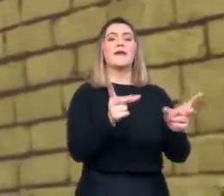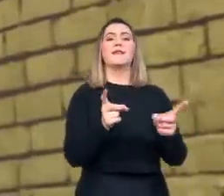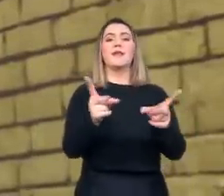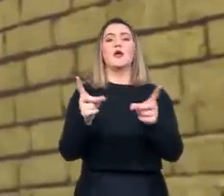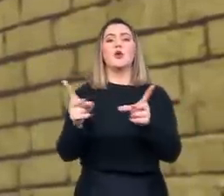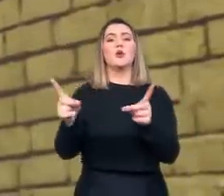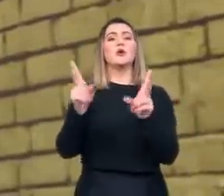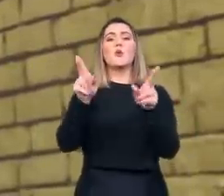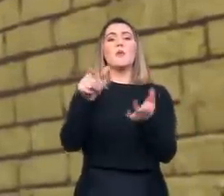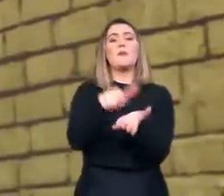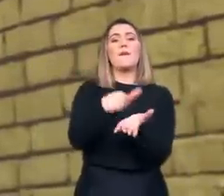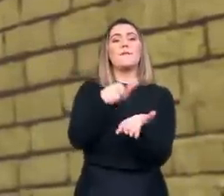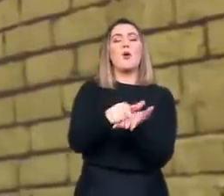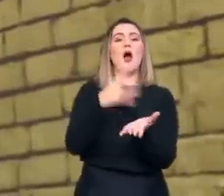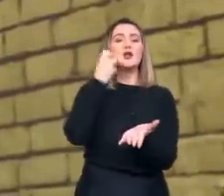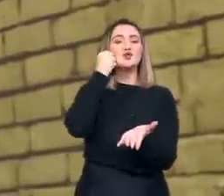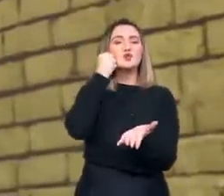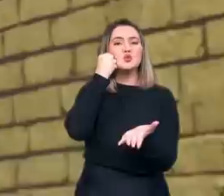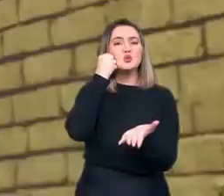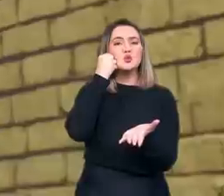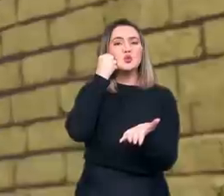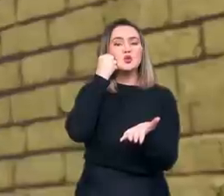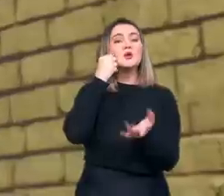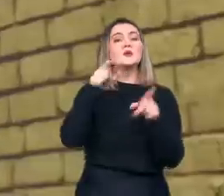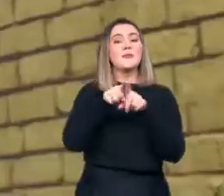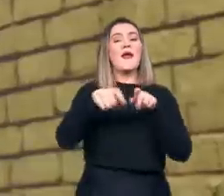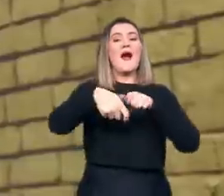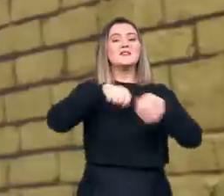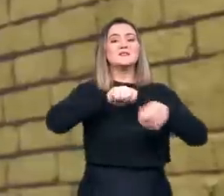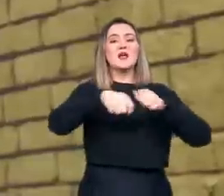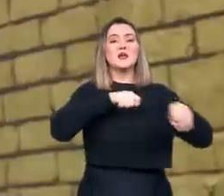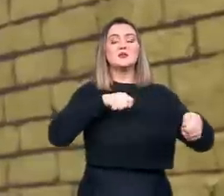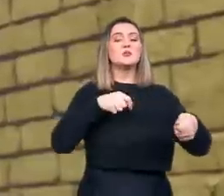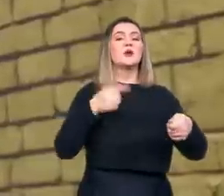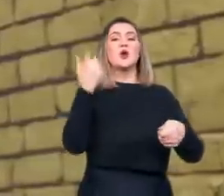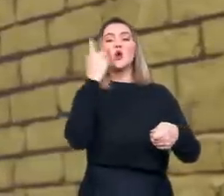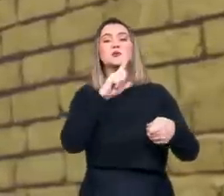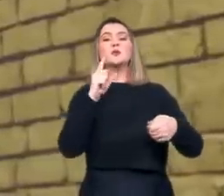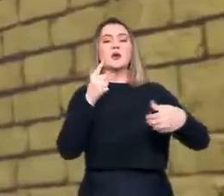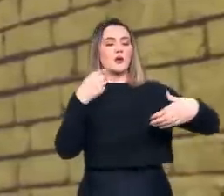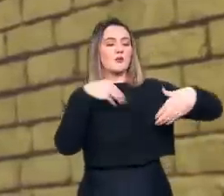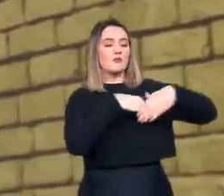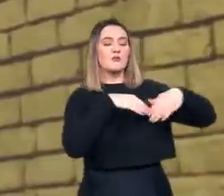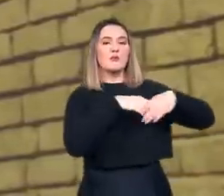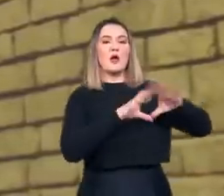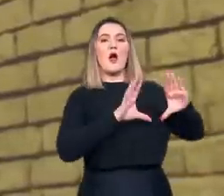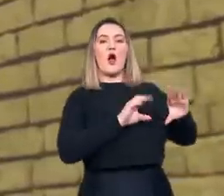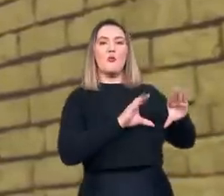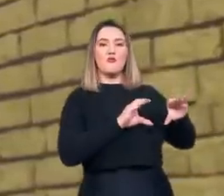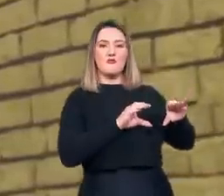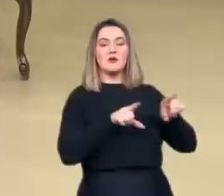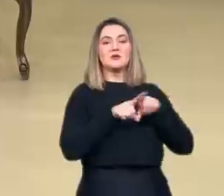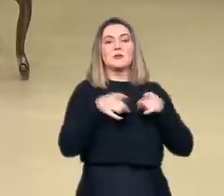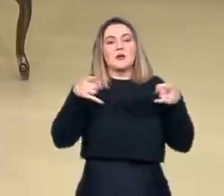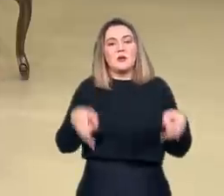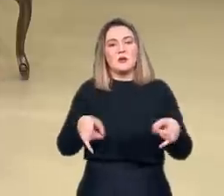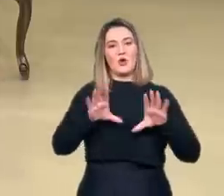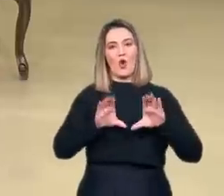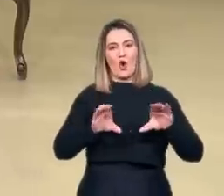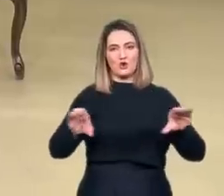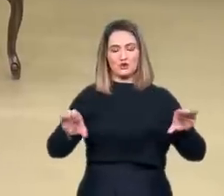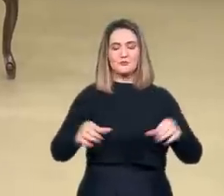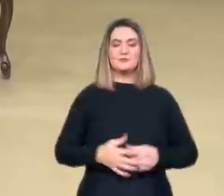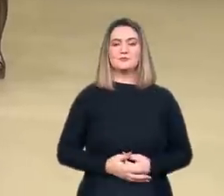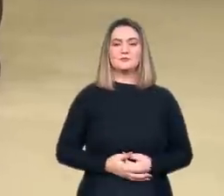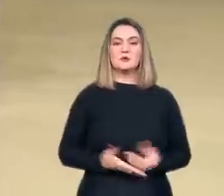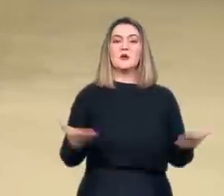de rascunho e foram rasgados para enchimento de almofadas e colchões. Agora, a pergunta que